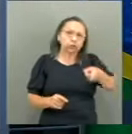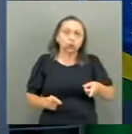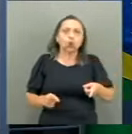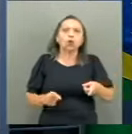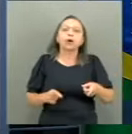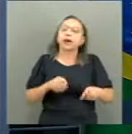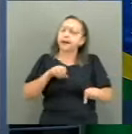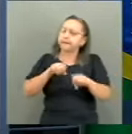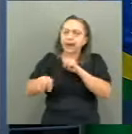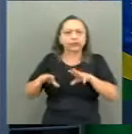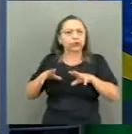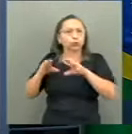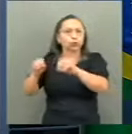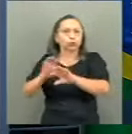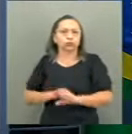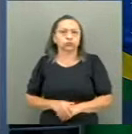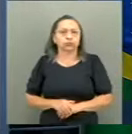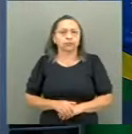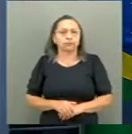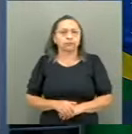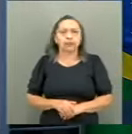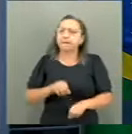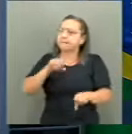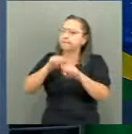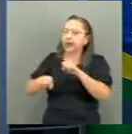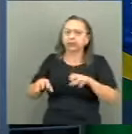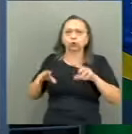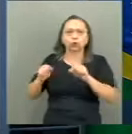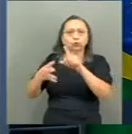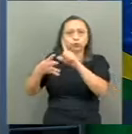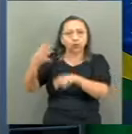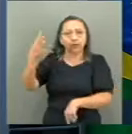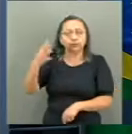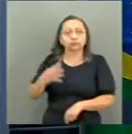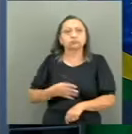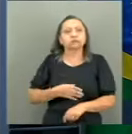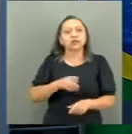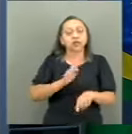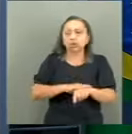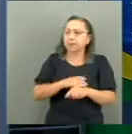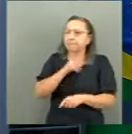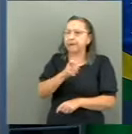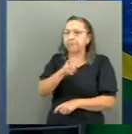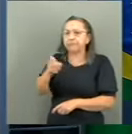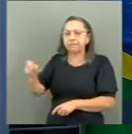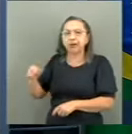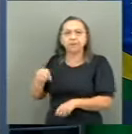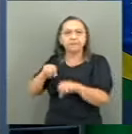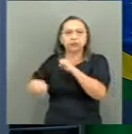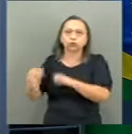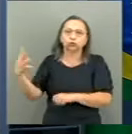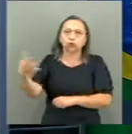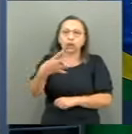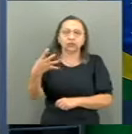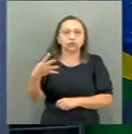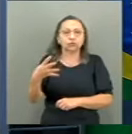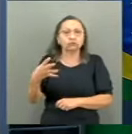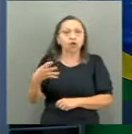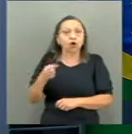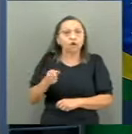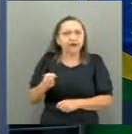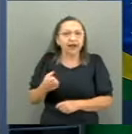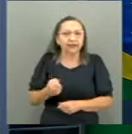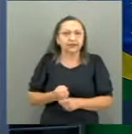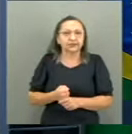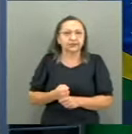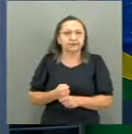deles, torra a todos, matem os quatro. E os quatro foram assassinados, covardemente, numa tocaia. E por